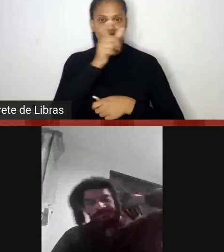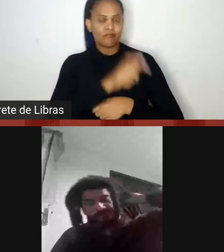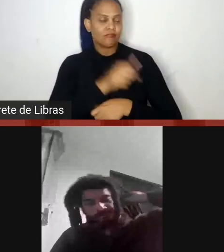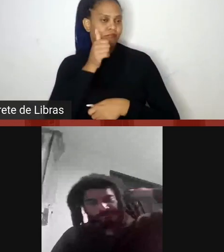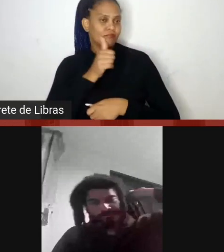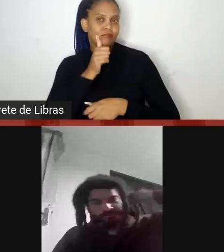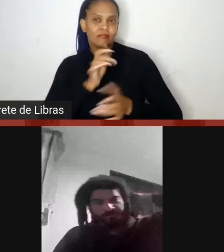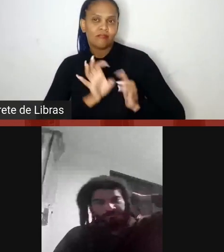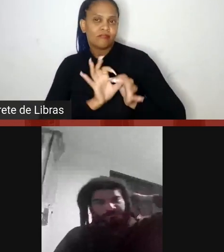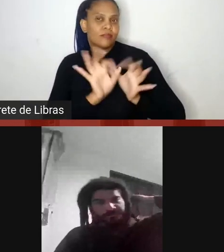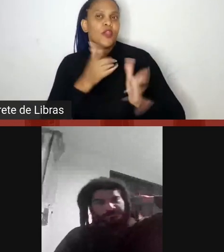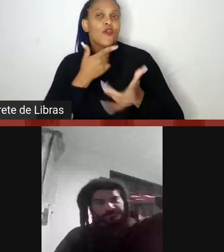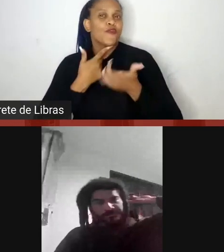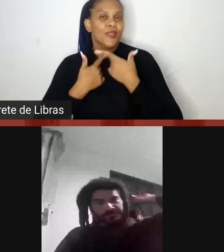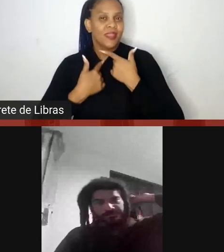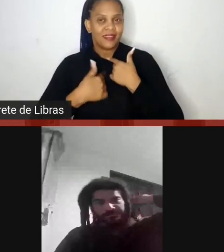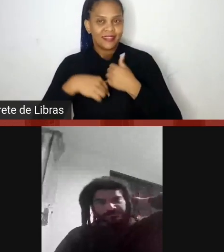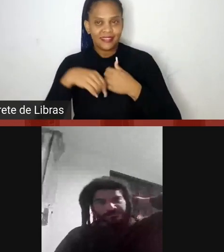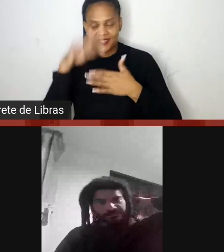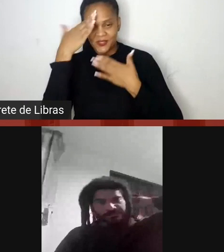Obrigada. Está me ouvindo, Murilo?